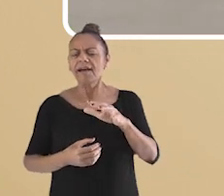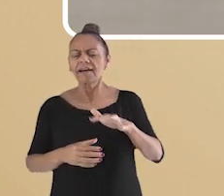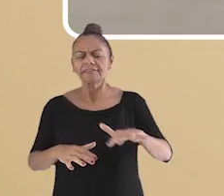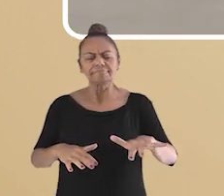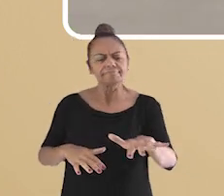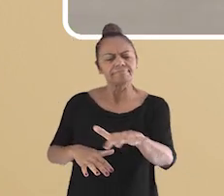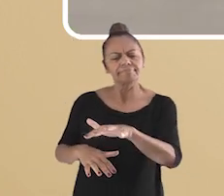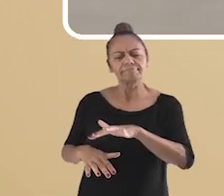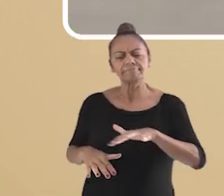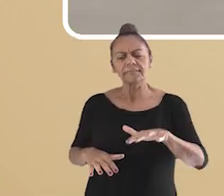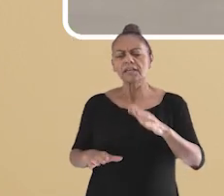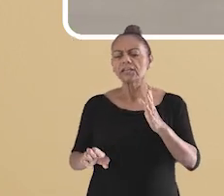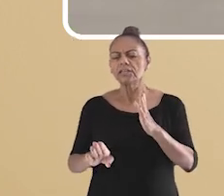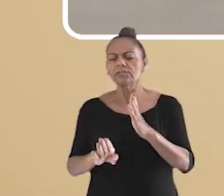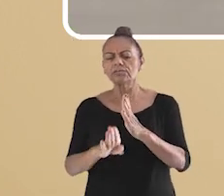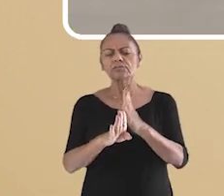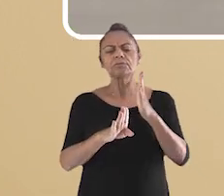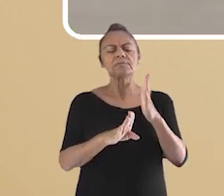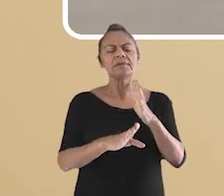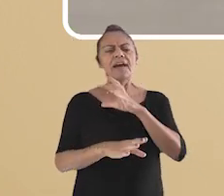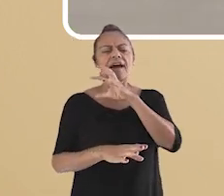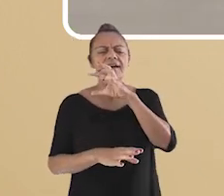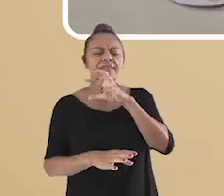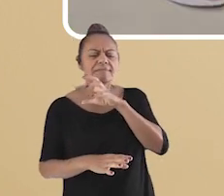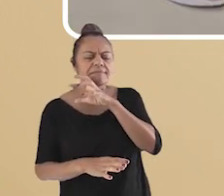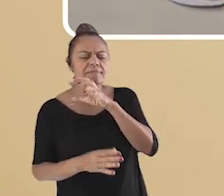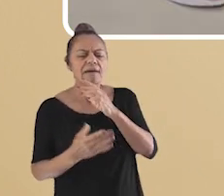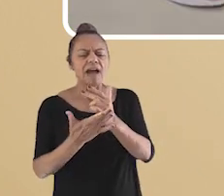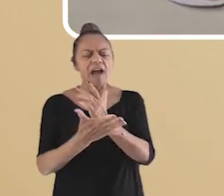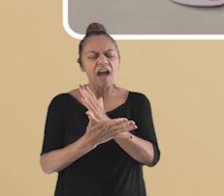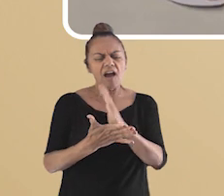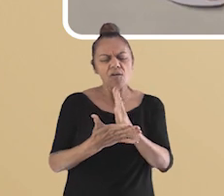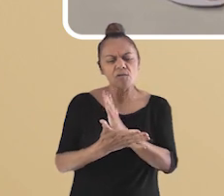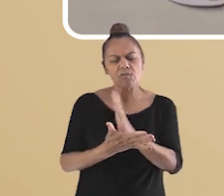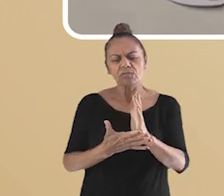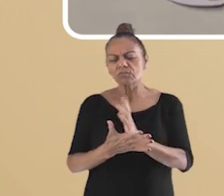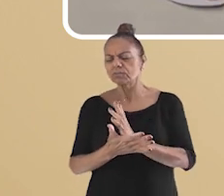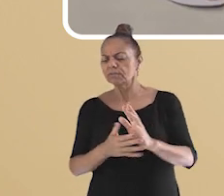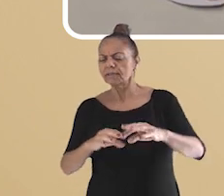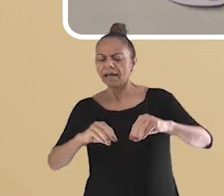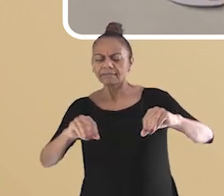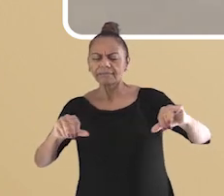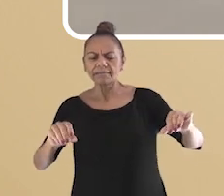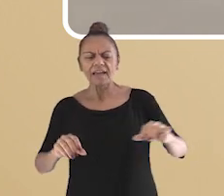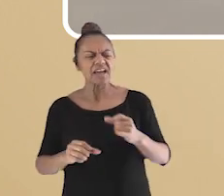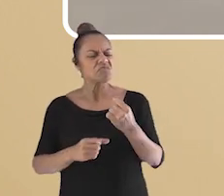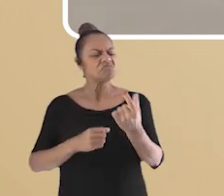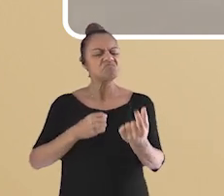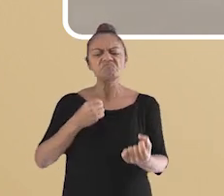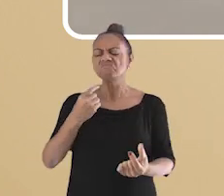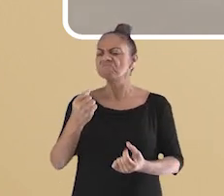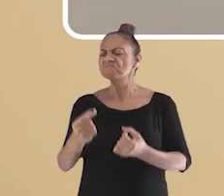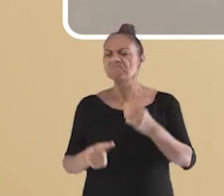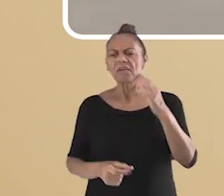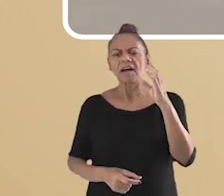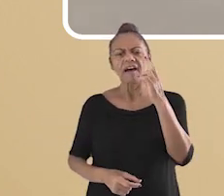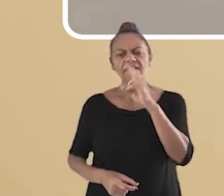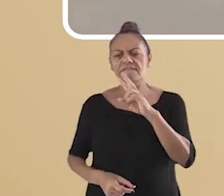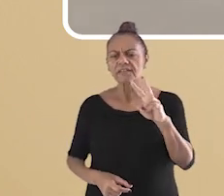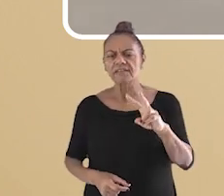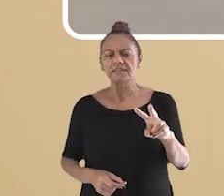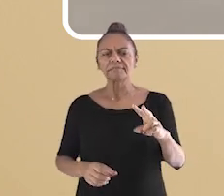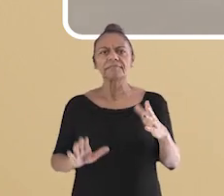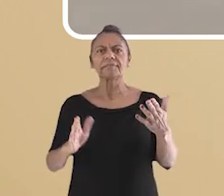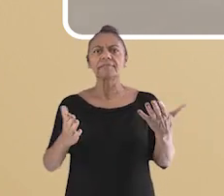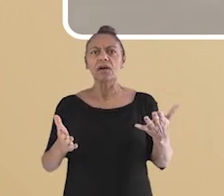na terra, quais os seres vivos que não vemos com frequência. Assim que chegaram no parque, João saiu correndo em direção